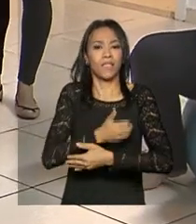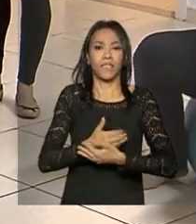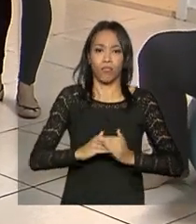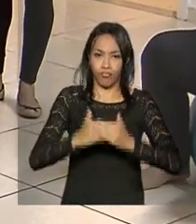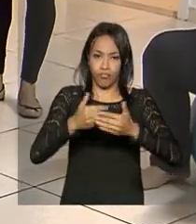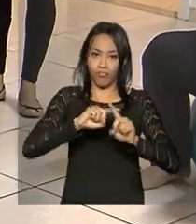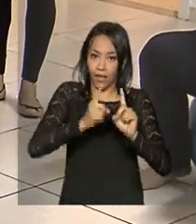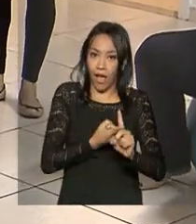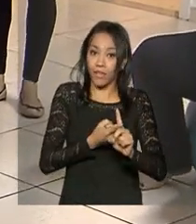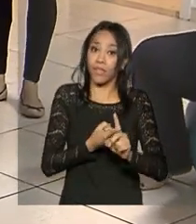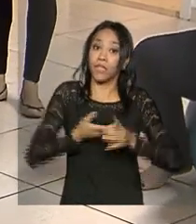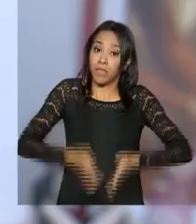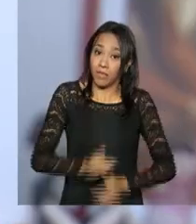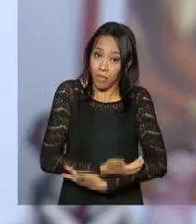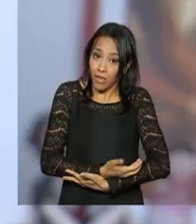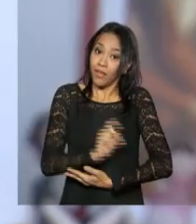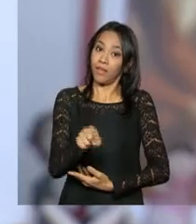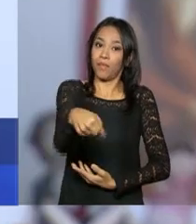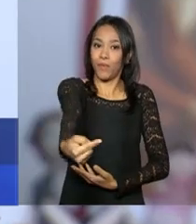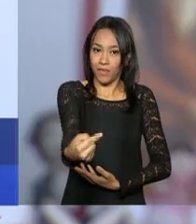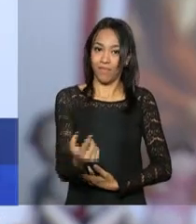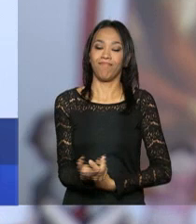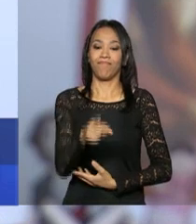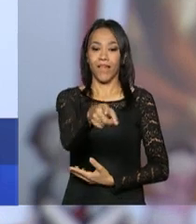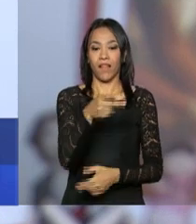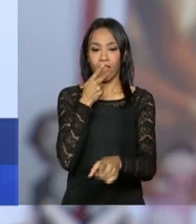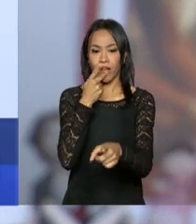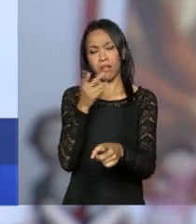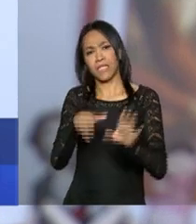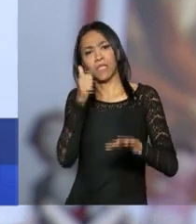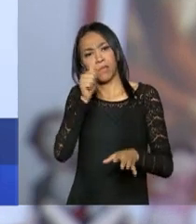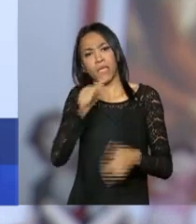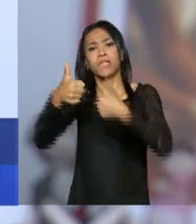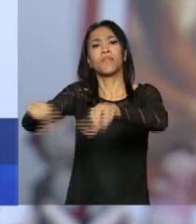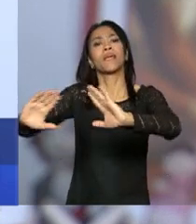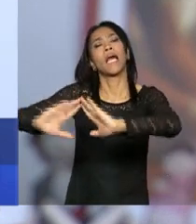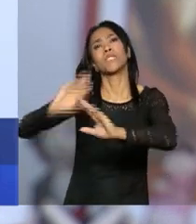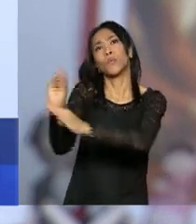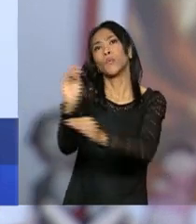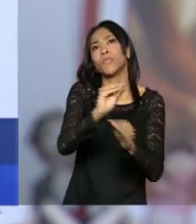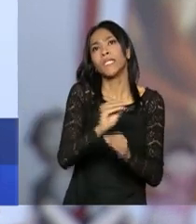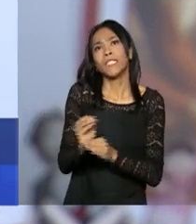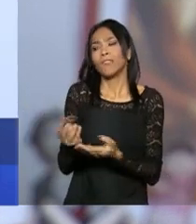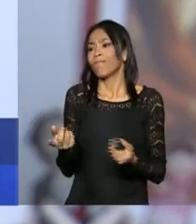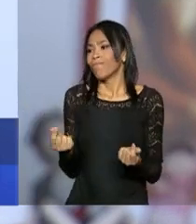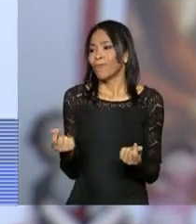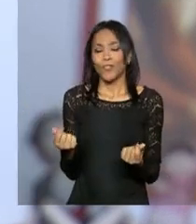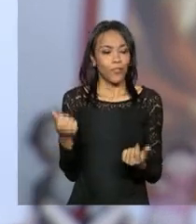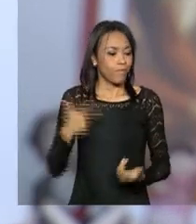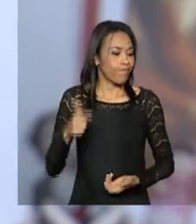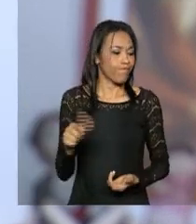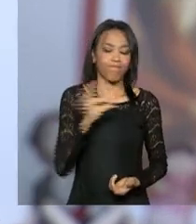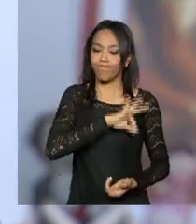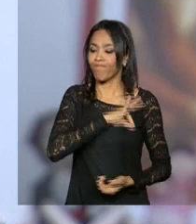e depois do parto. Estavam em casa, geralmente cuidando das crianças, sem uma renda própria,